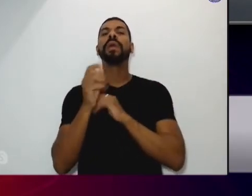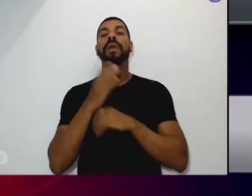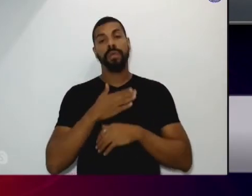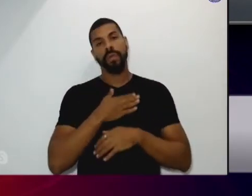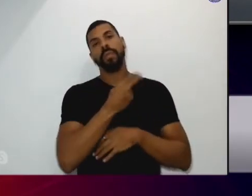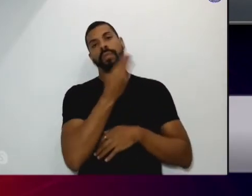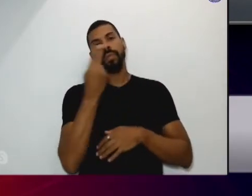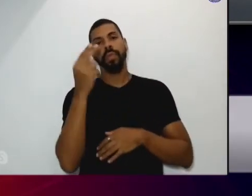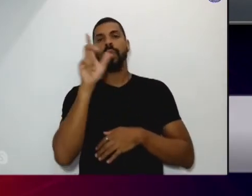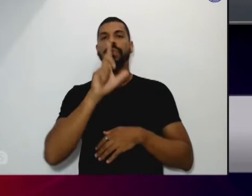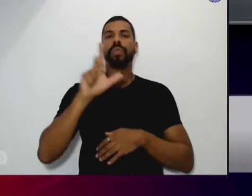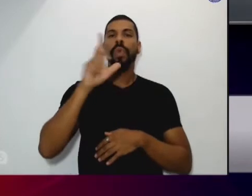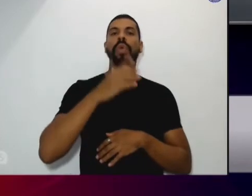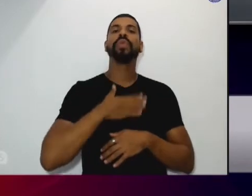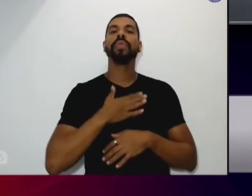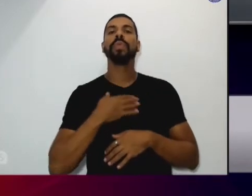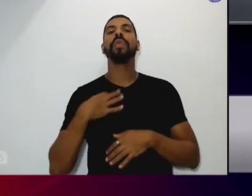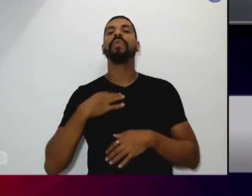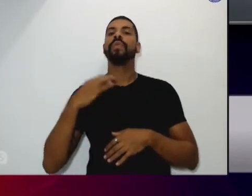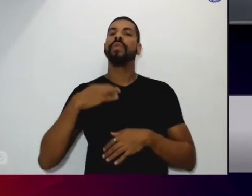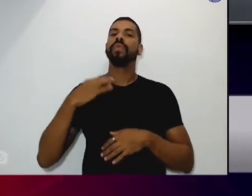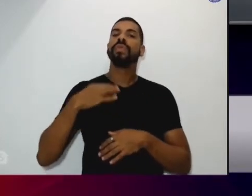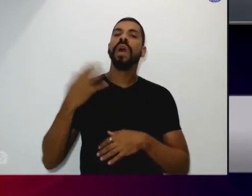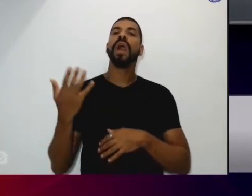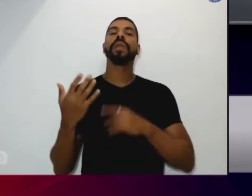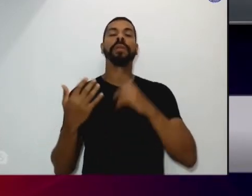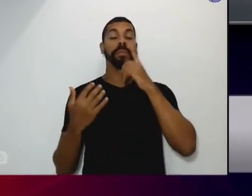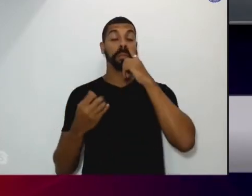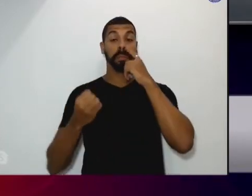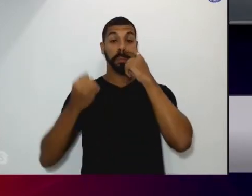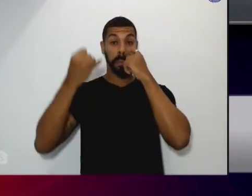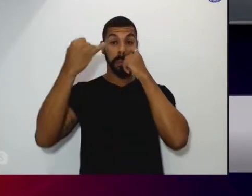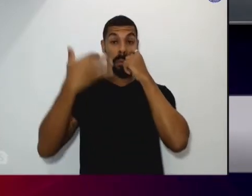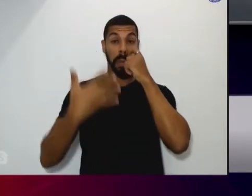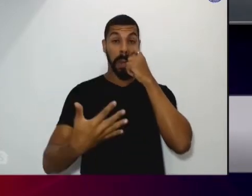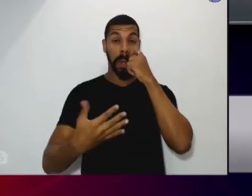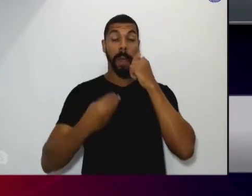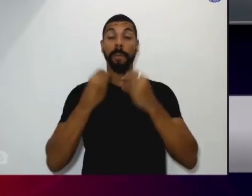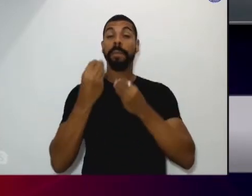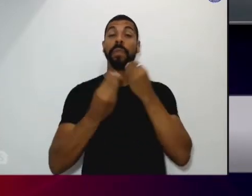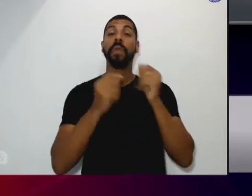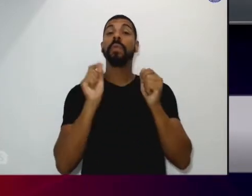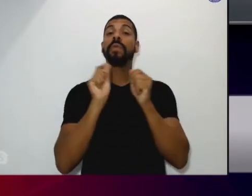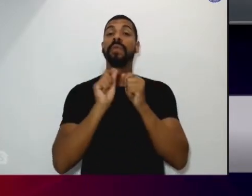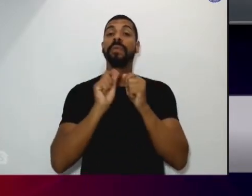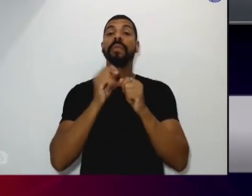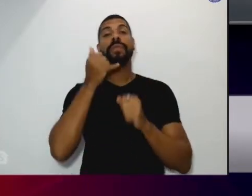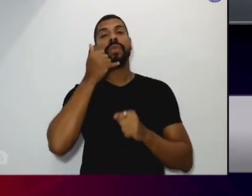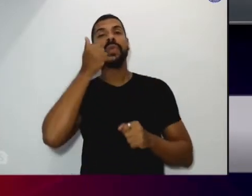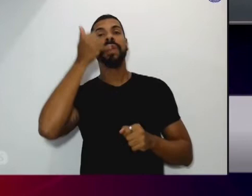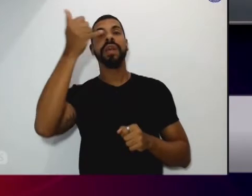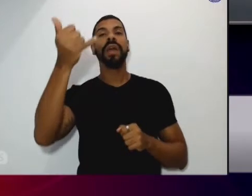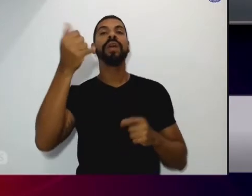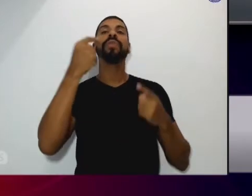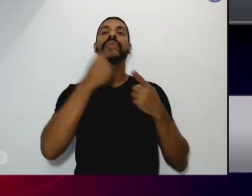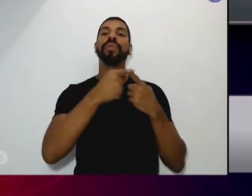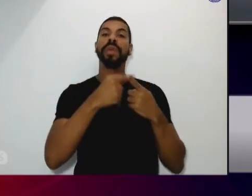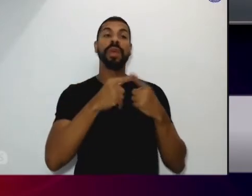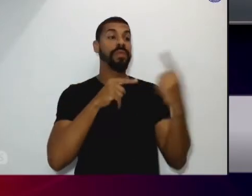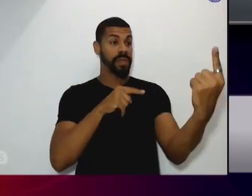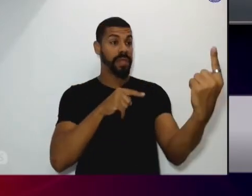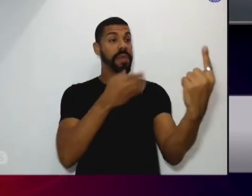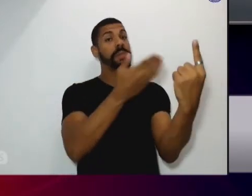como voluntário da rede e depois eu vou explicar o funcionamento da rede que eu estou ligando para ela porque pediu ajuda